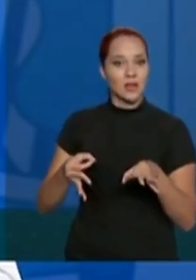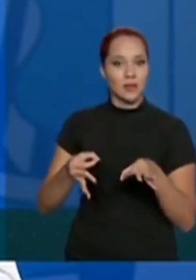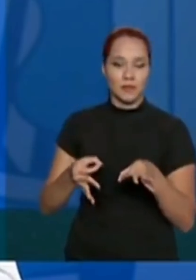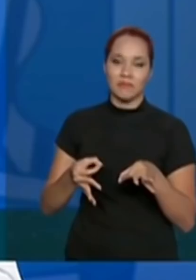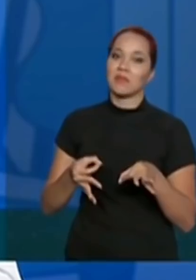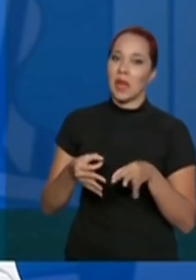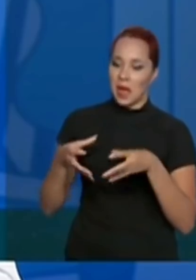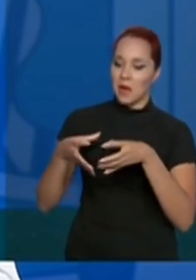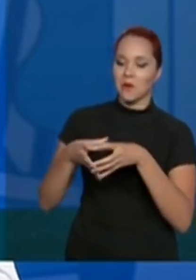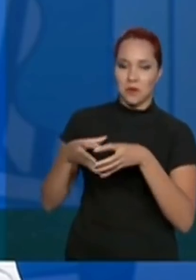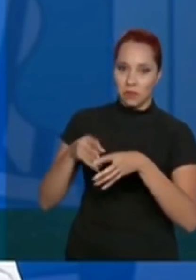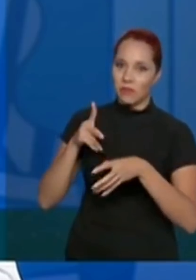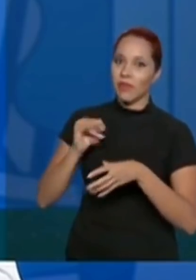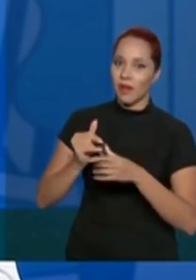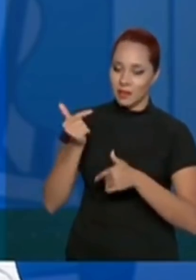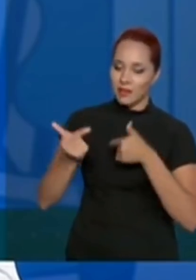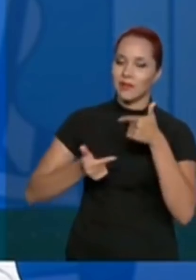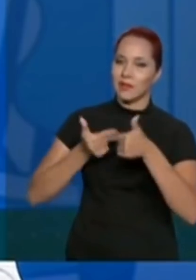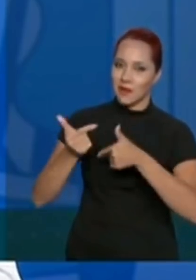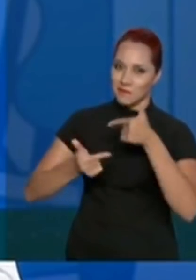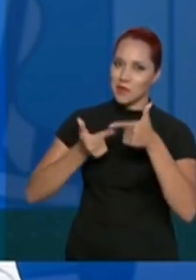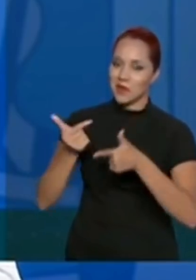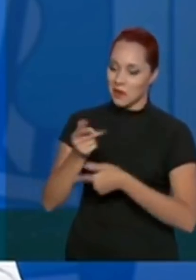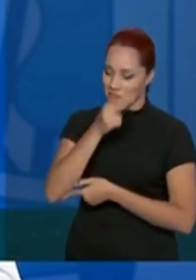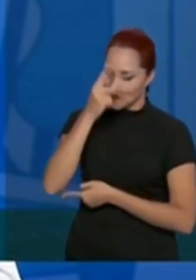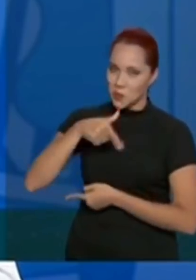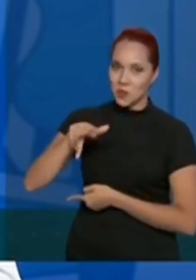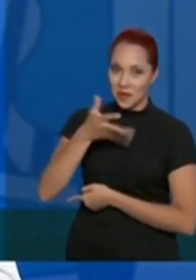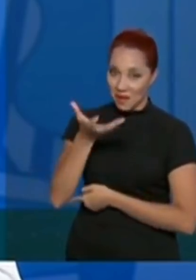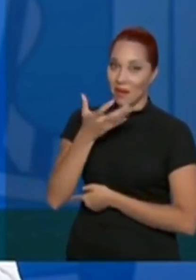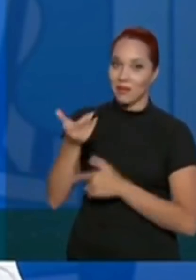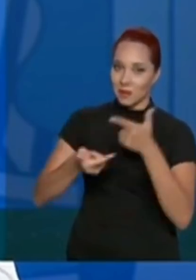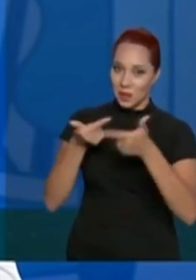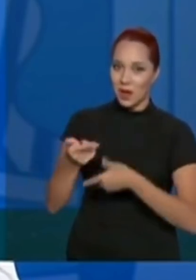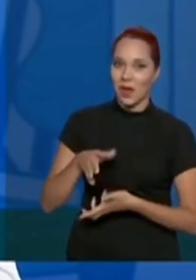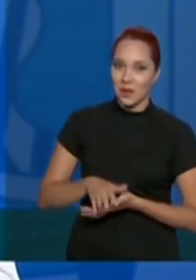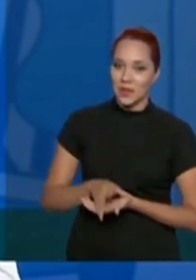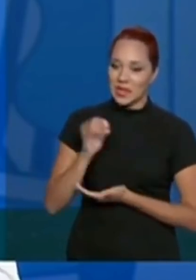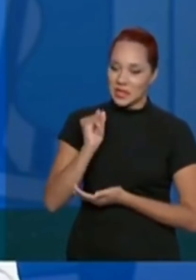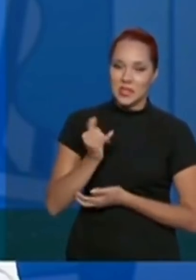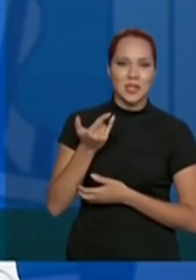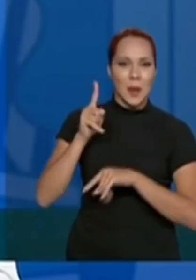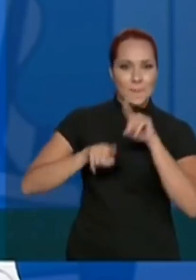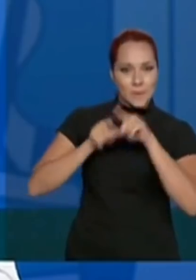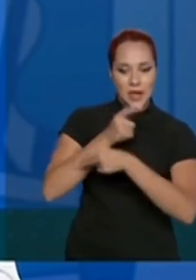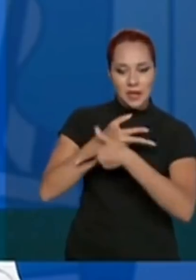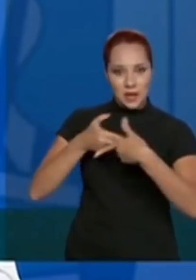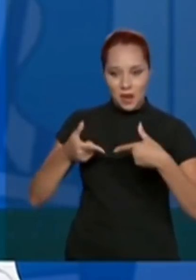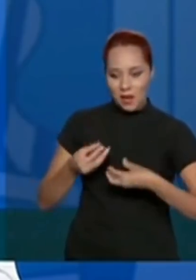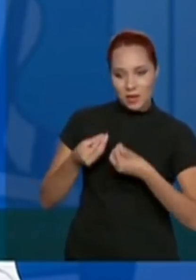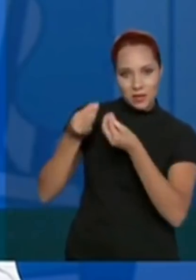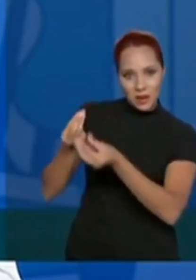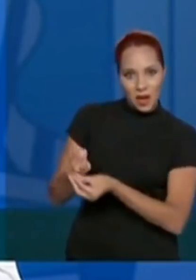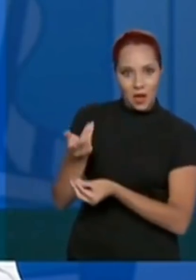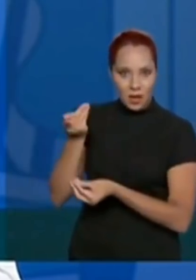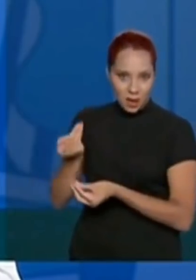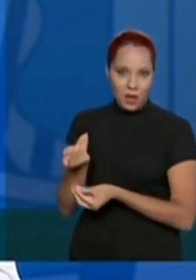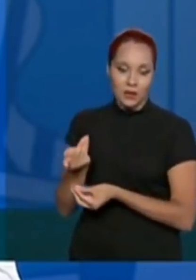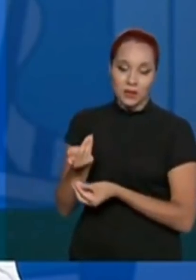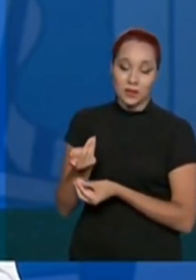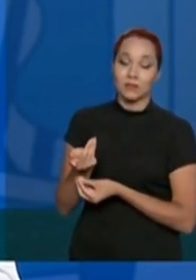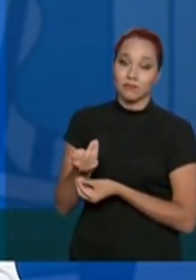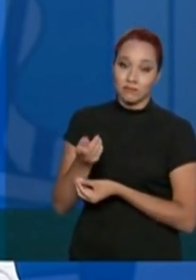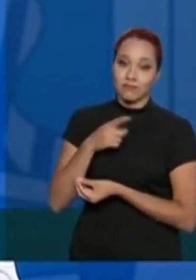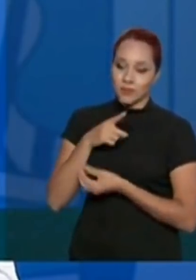pessoal aí vai trabalhar, o pessoal está afim de trabalhar. É só dar um pouco de equipamento para eles e a gente